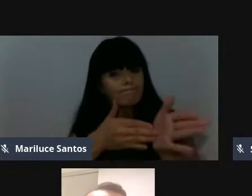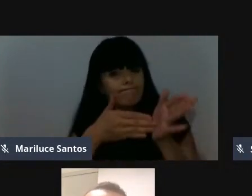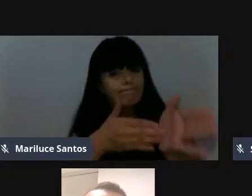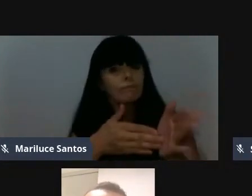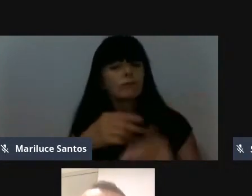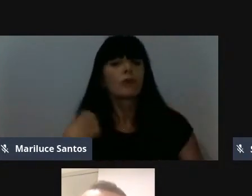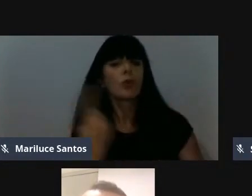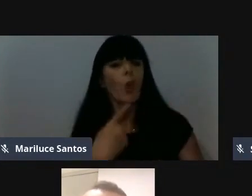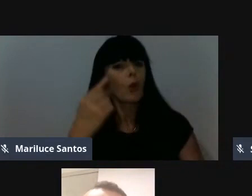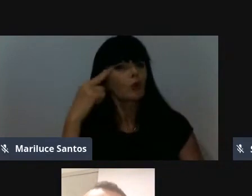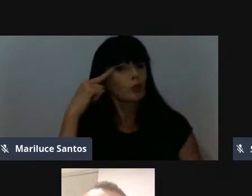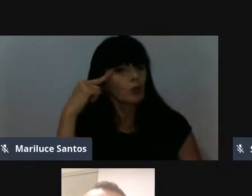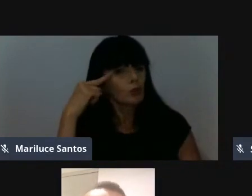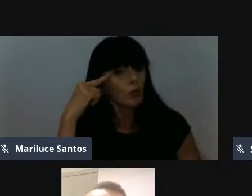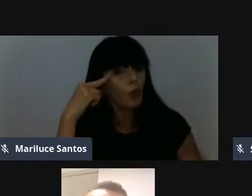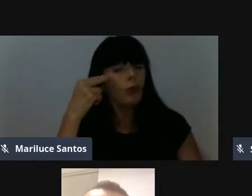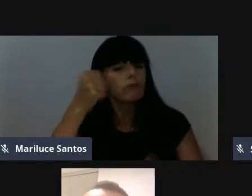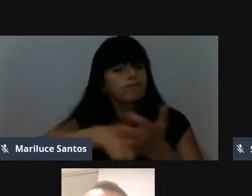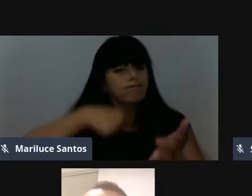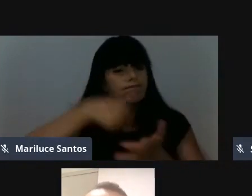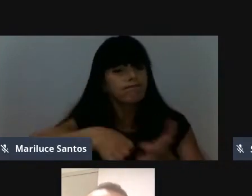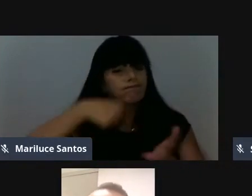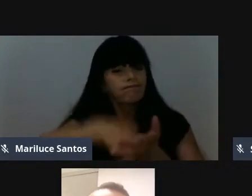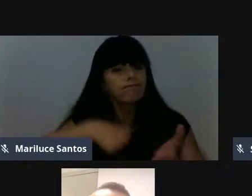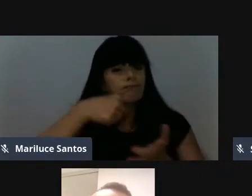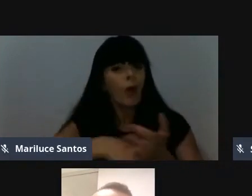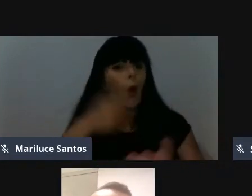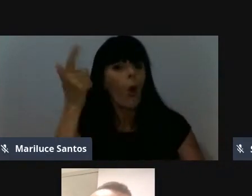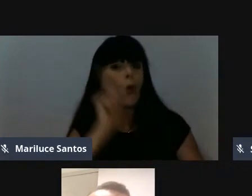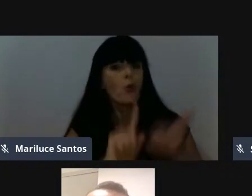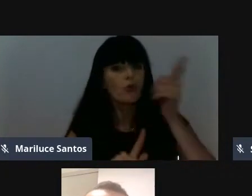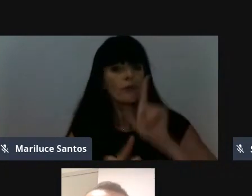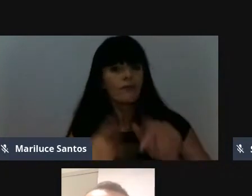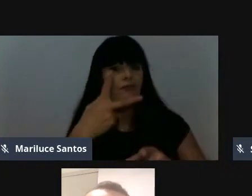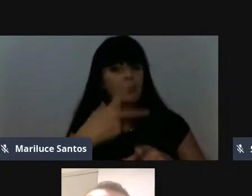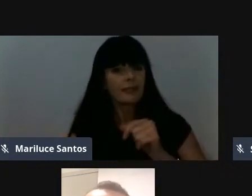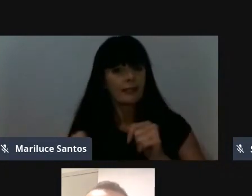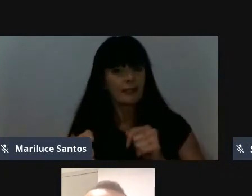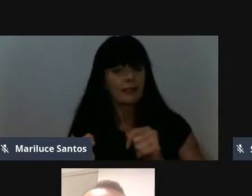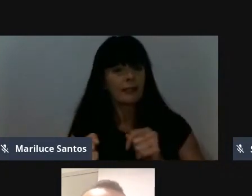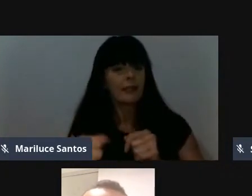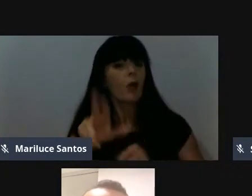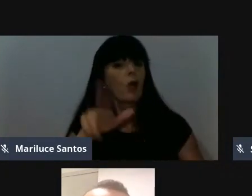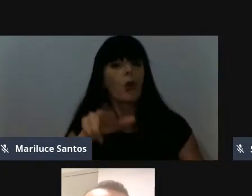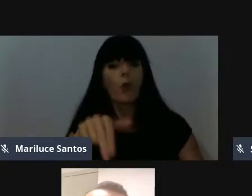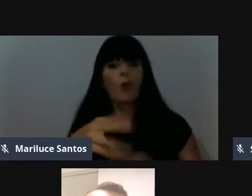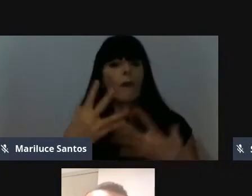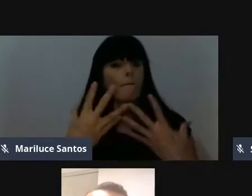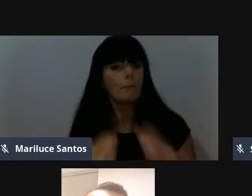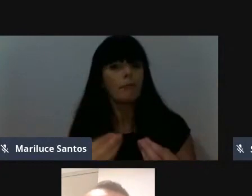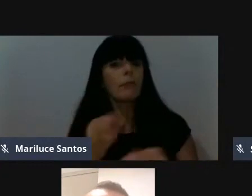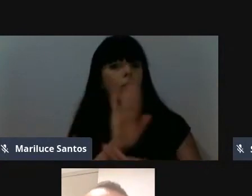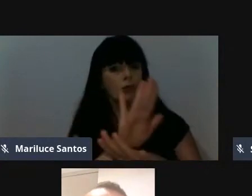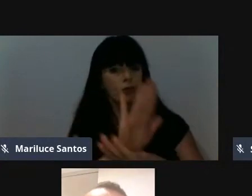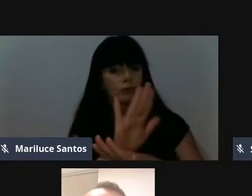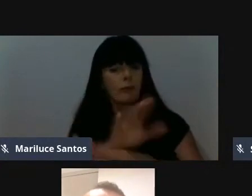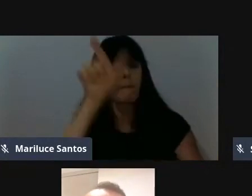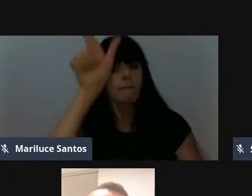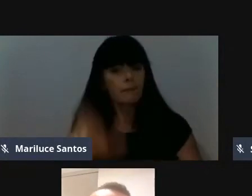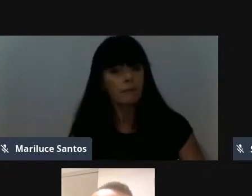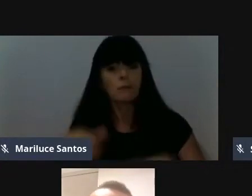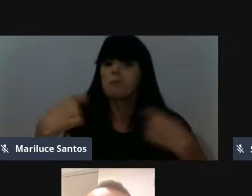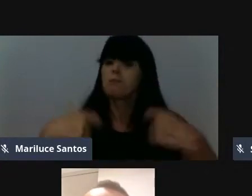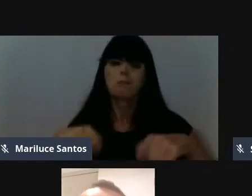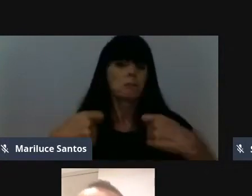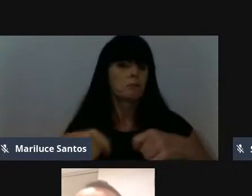nossos sonhos, lutando para concretizá-los, né, nunca é demais para ajudar o próximo, não precisa ser na política, não